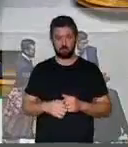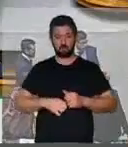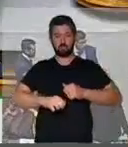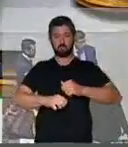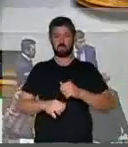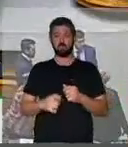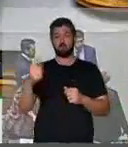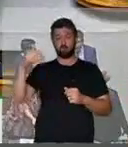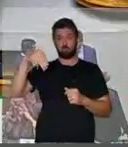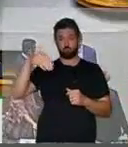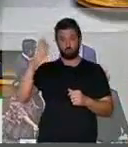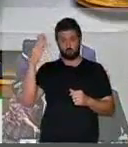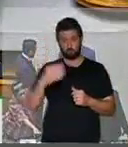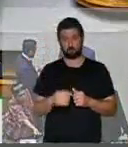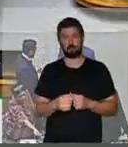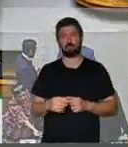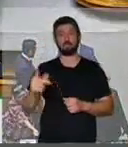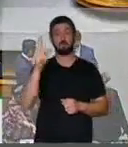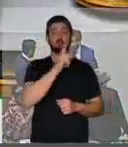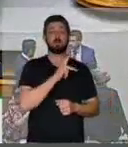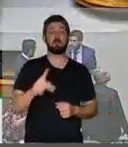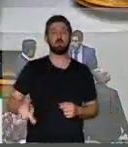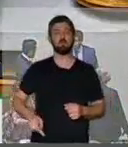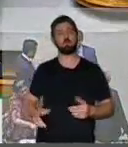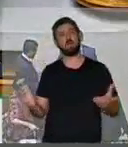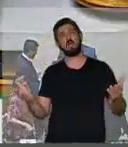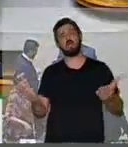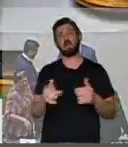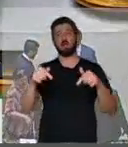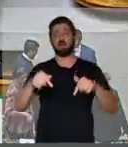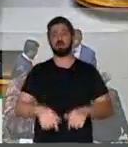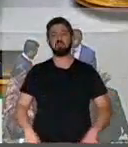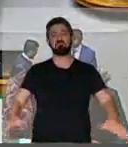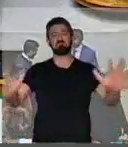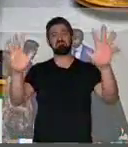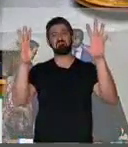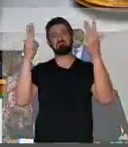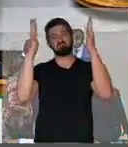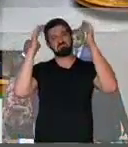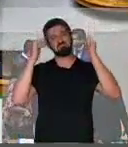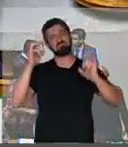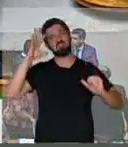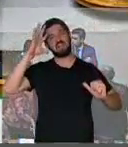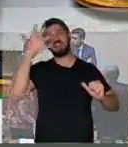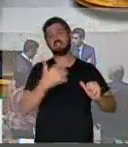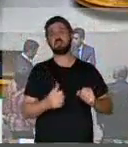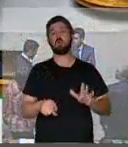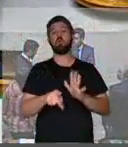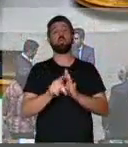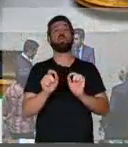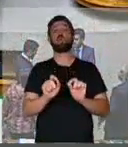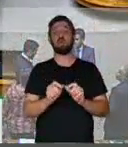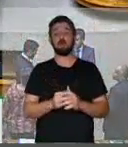Fale, um minuto. Senhor presidente, quero nesse momento louvar a decisão